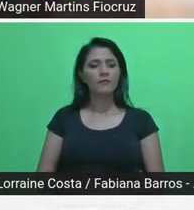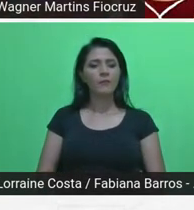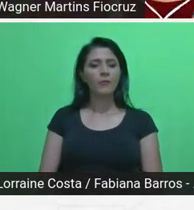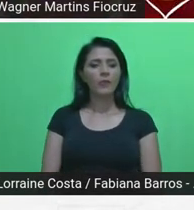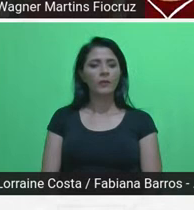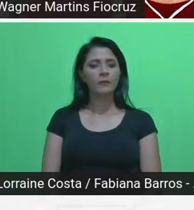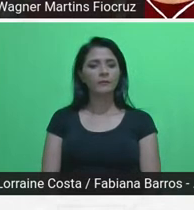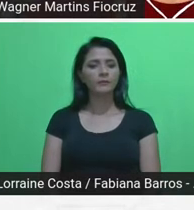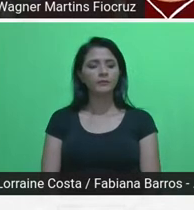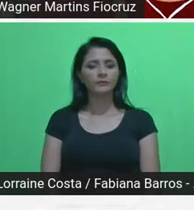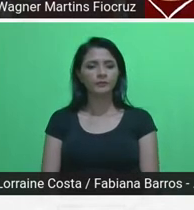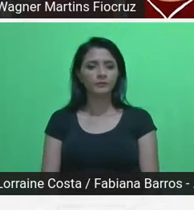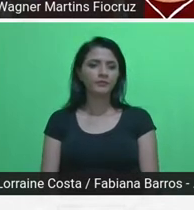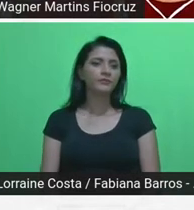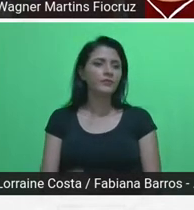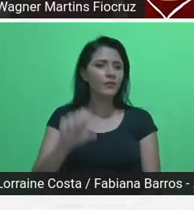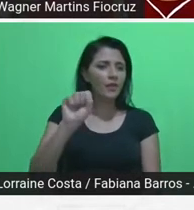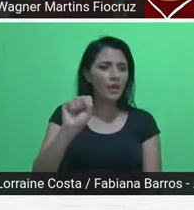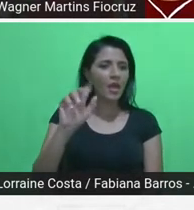Ah, Sheila, chegou?